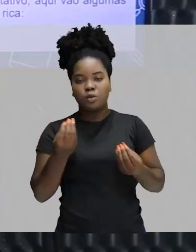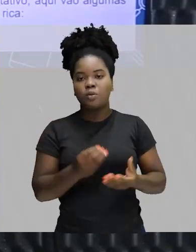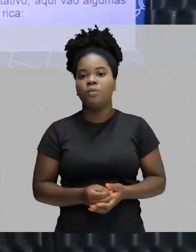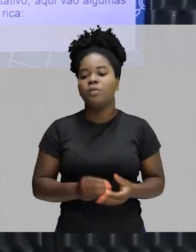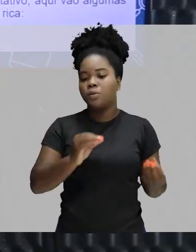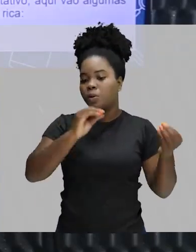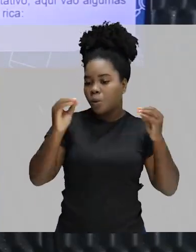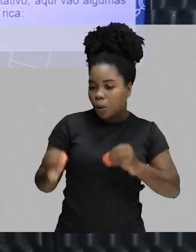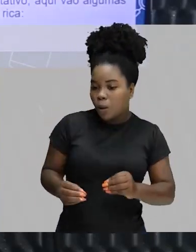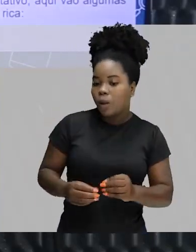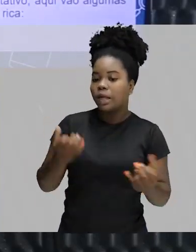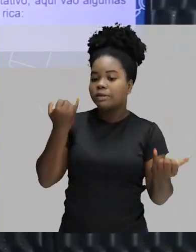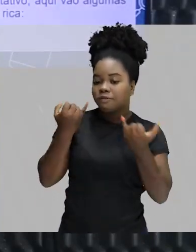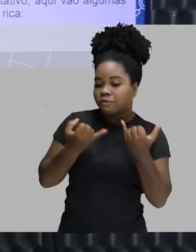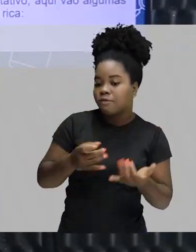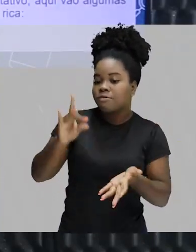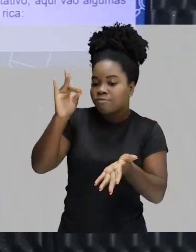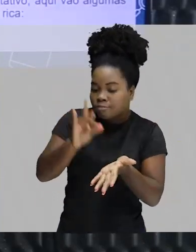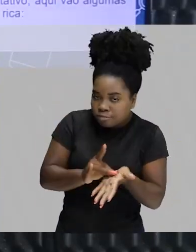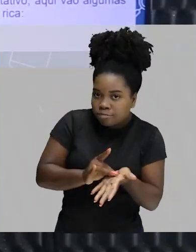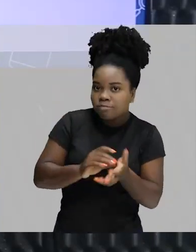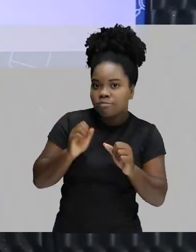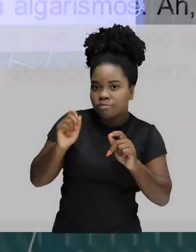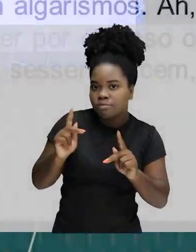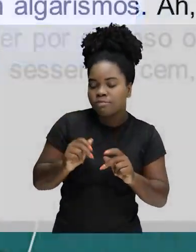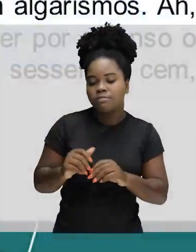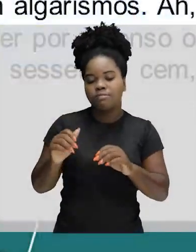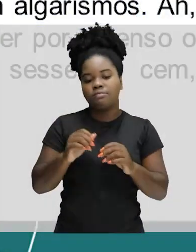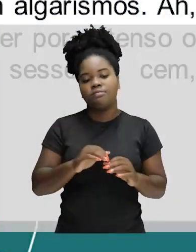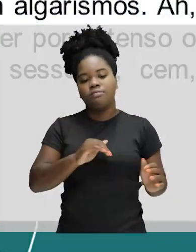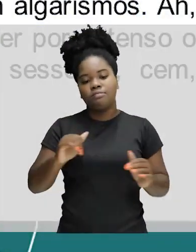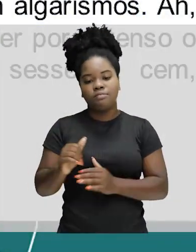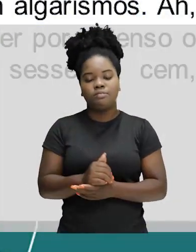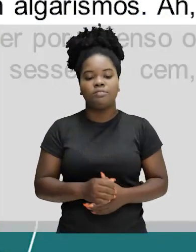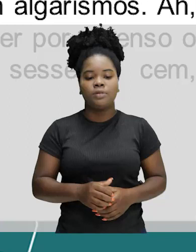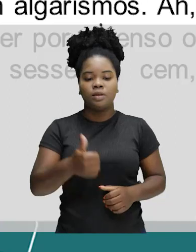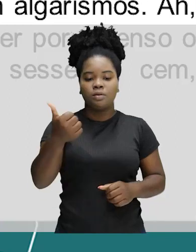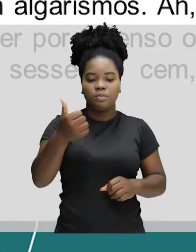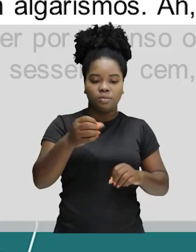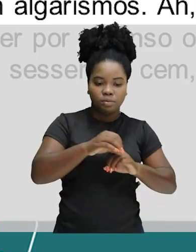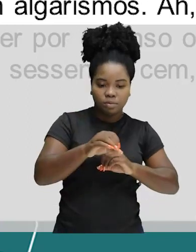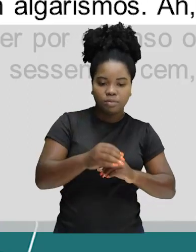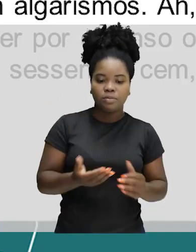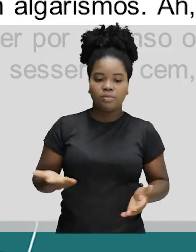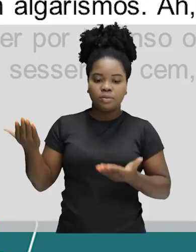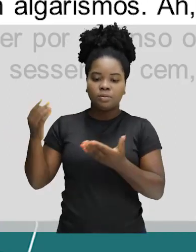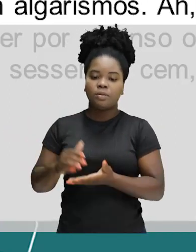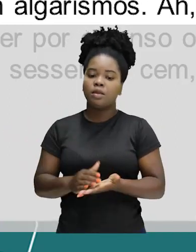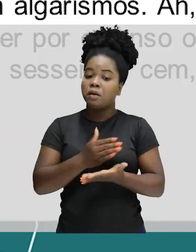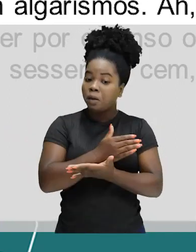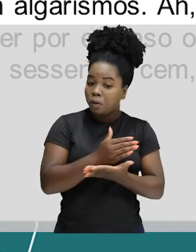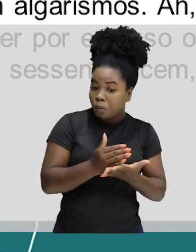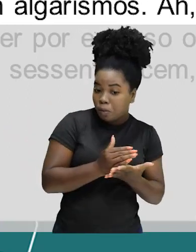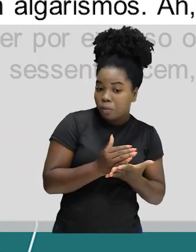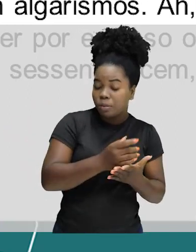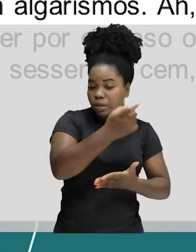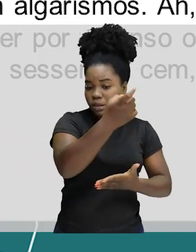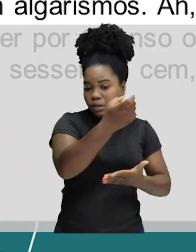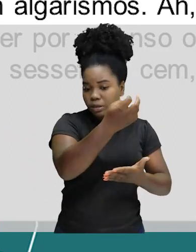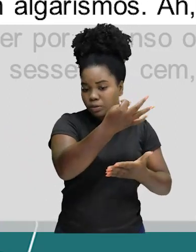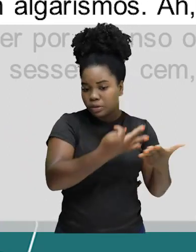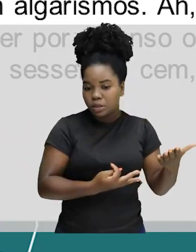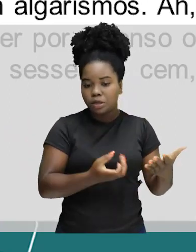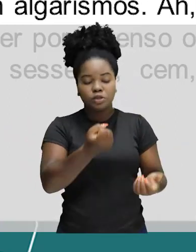dados reais dentro da nossa dissertação. Então, a dica número um, não inicie o seu texto com números,